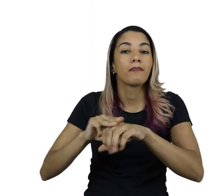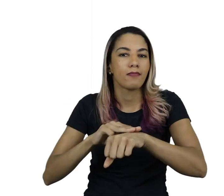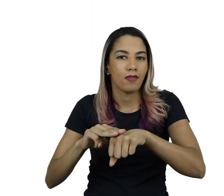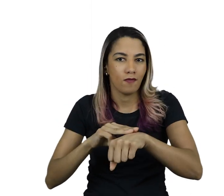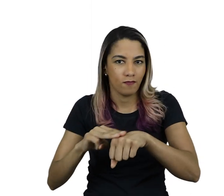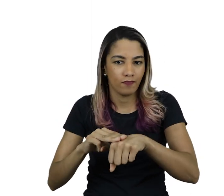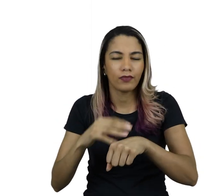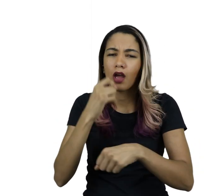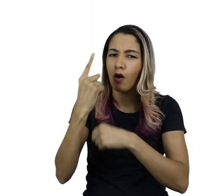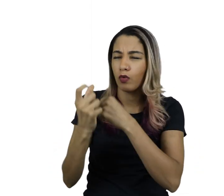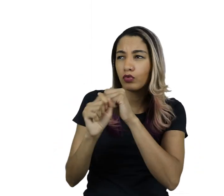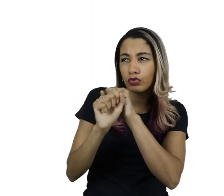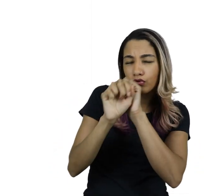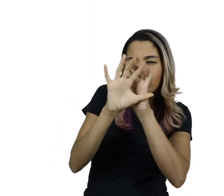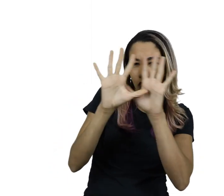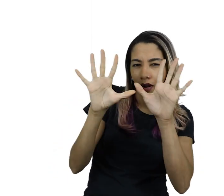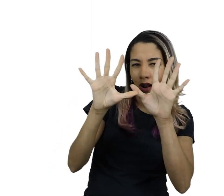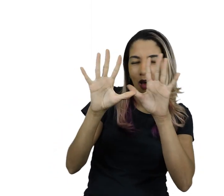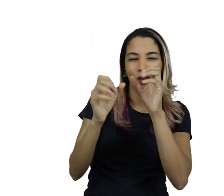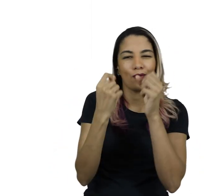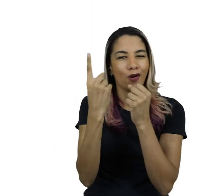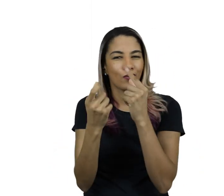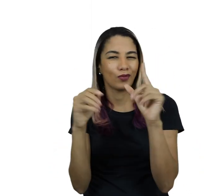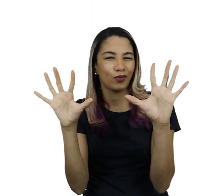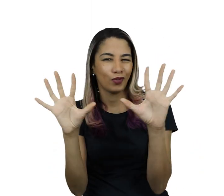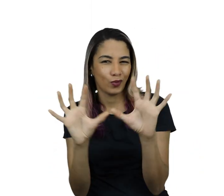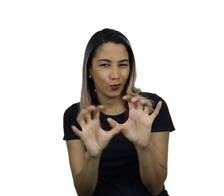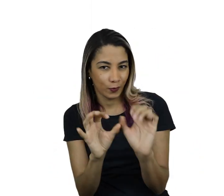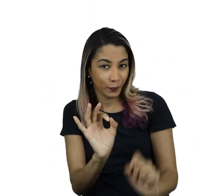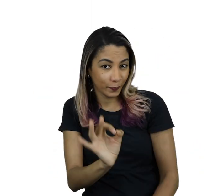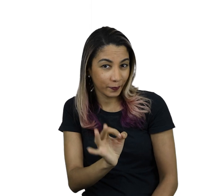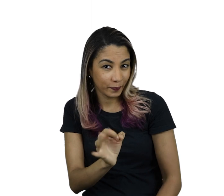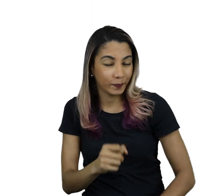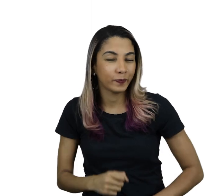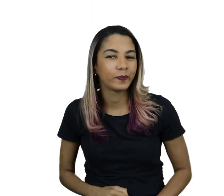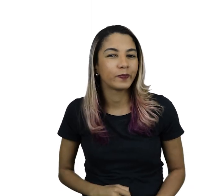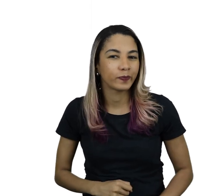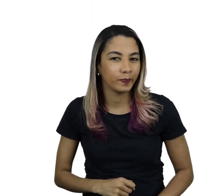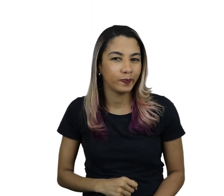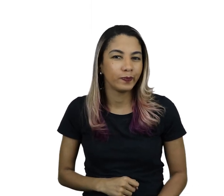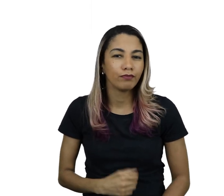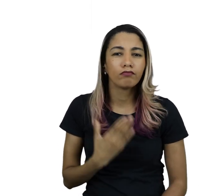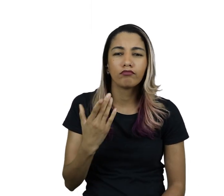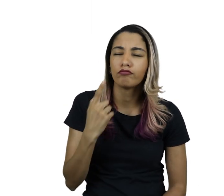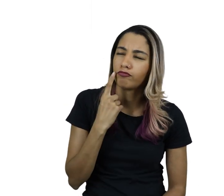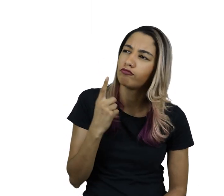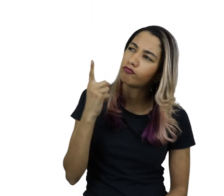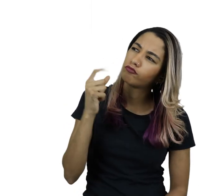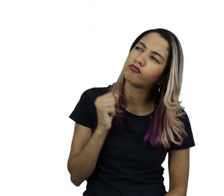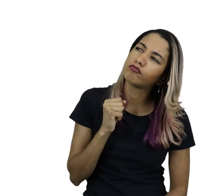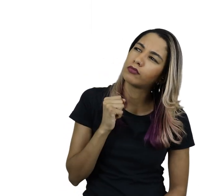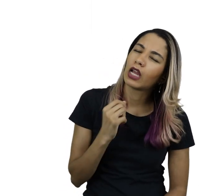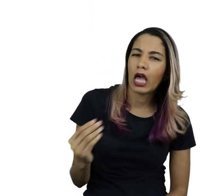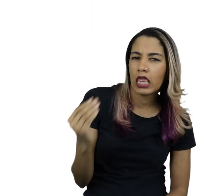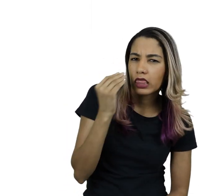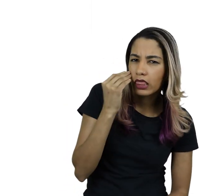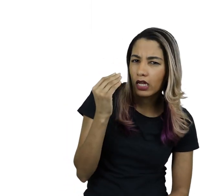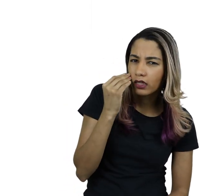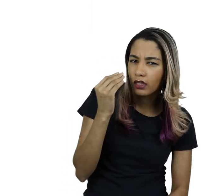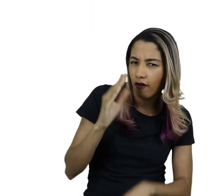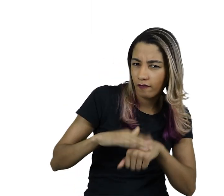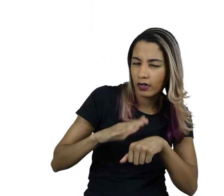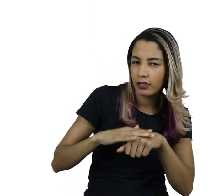marrom, em alguns lugares mais claro e outros mais escuros. Que materiais você